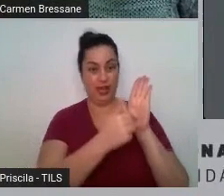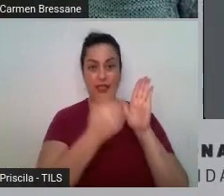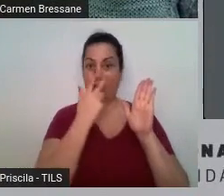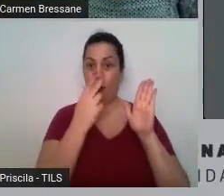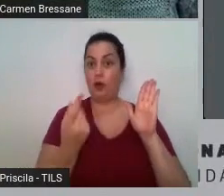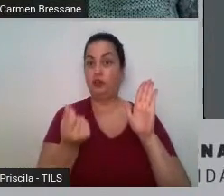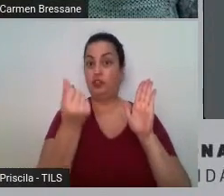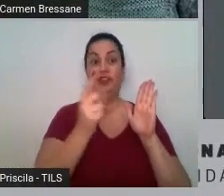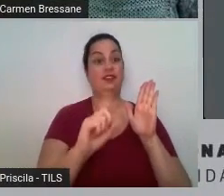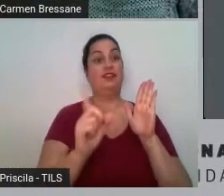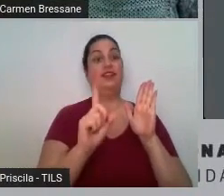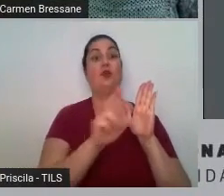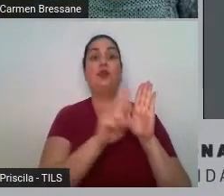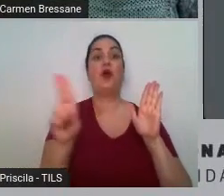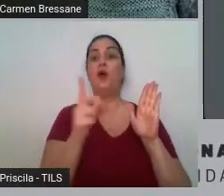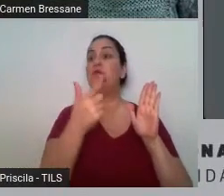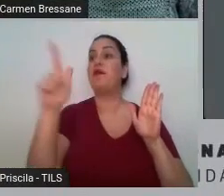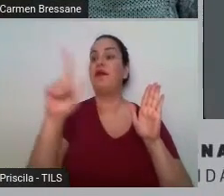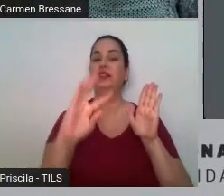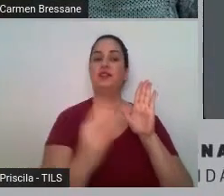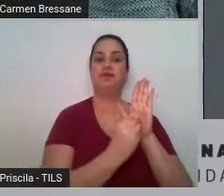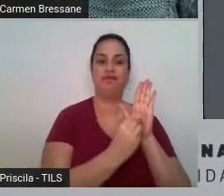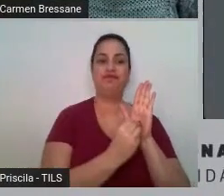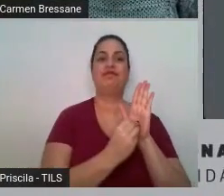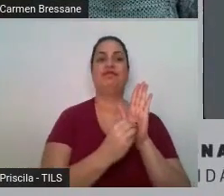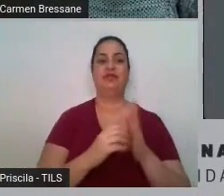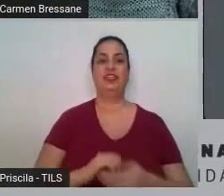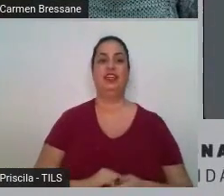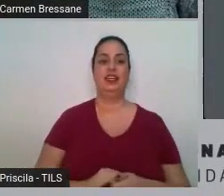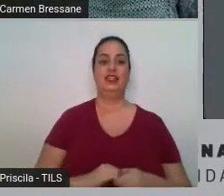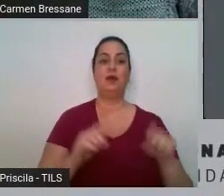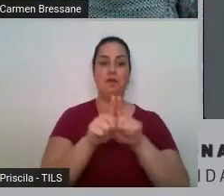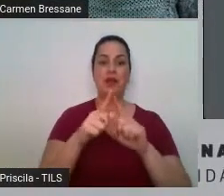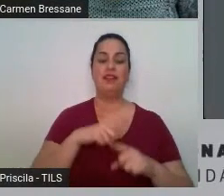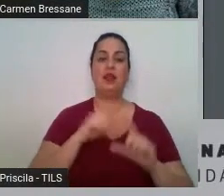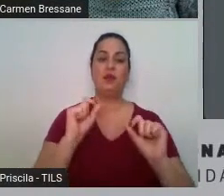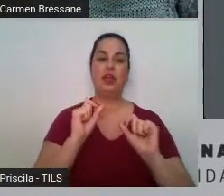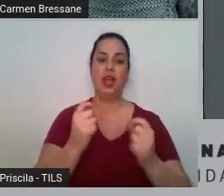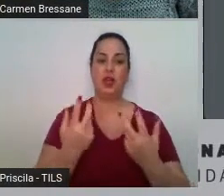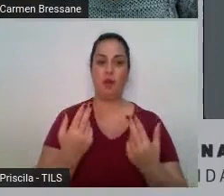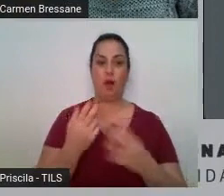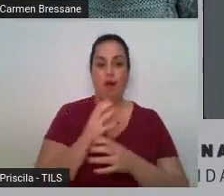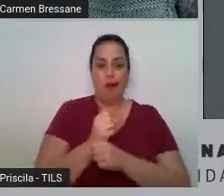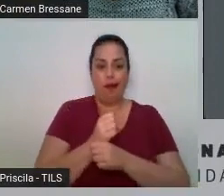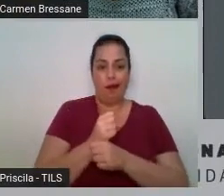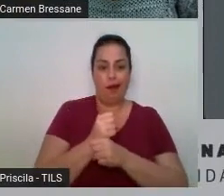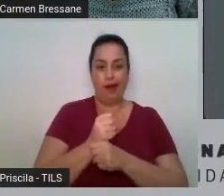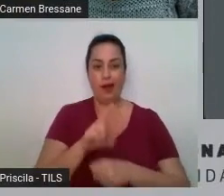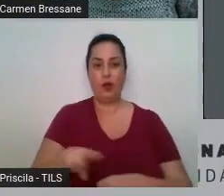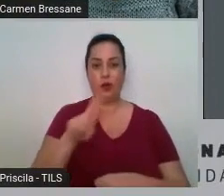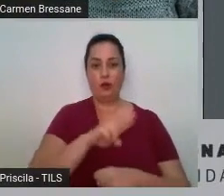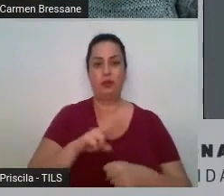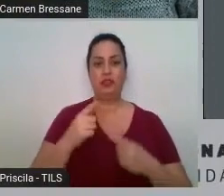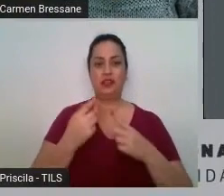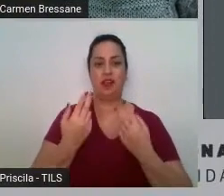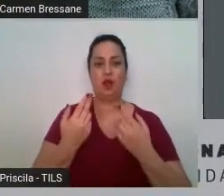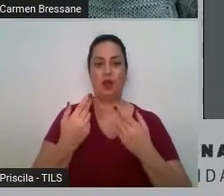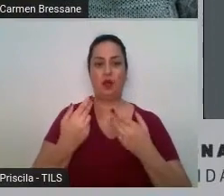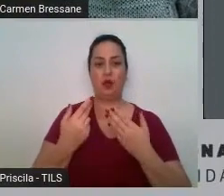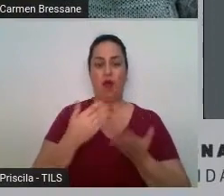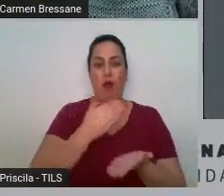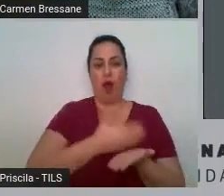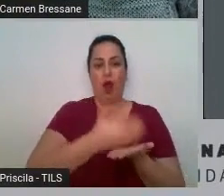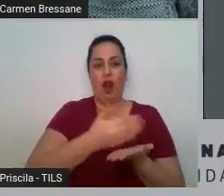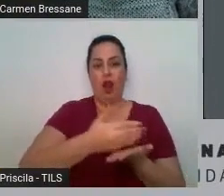tem aí ainda por cima uma contabilidade criativa uma pedalada na página da Auditoria